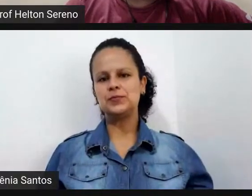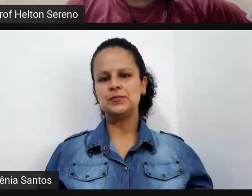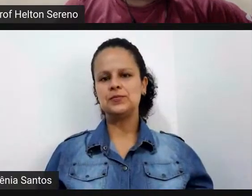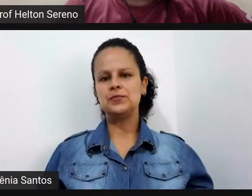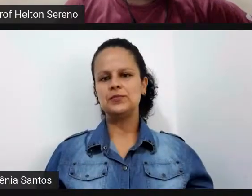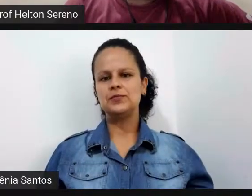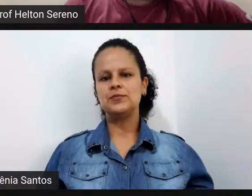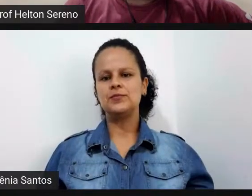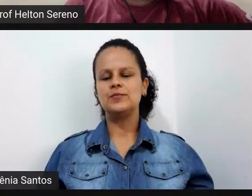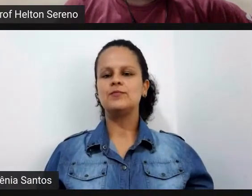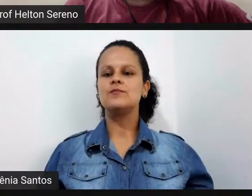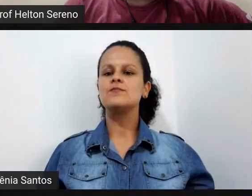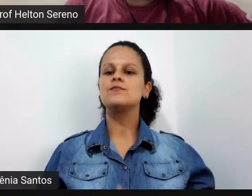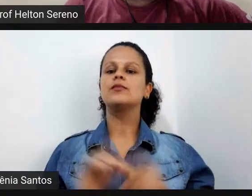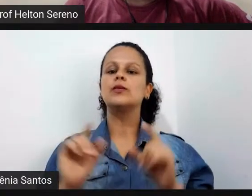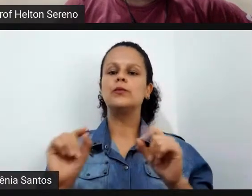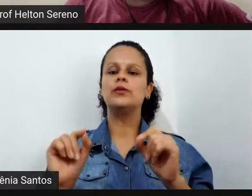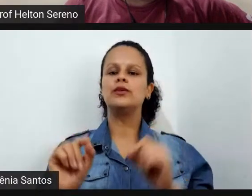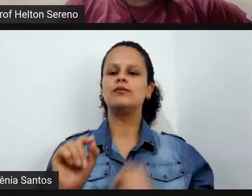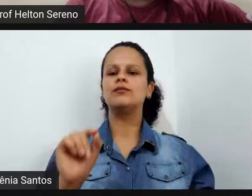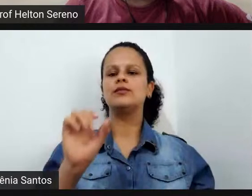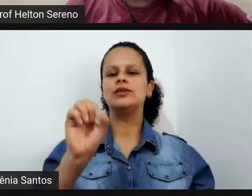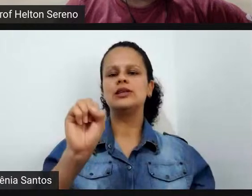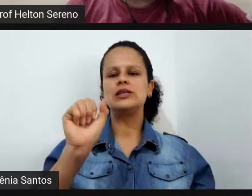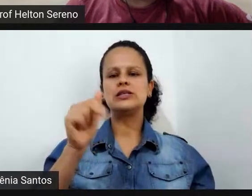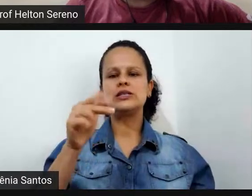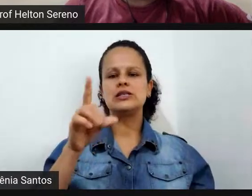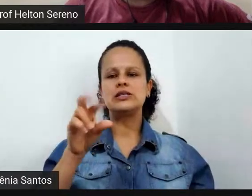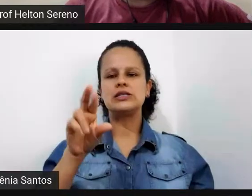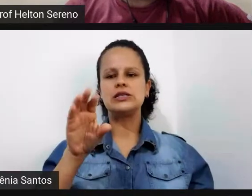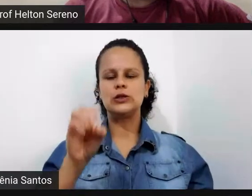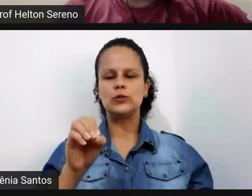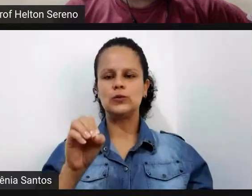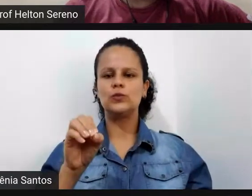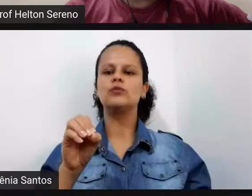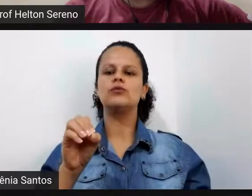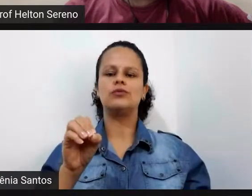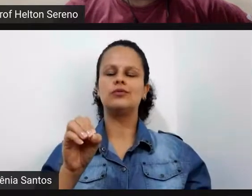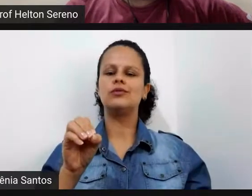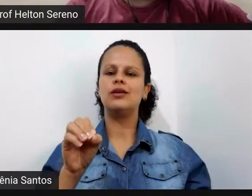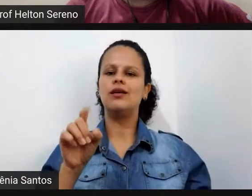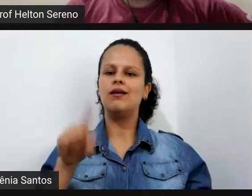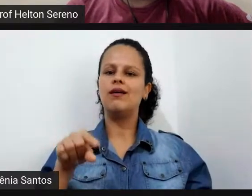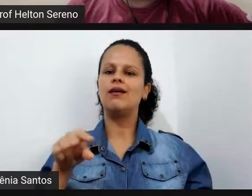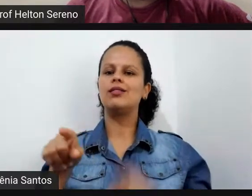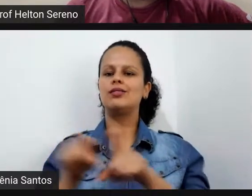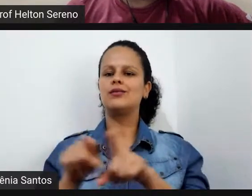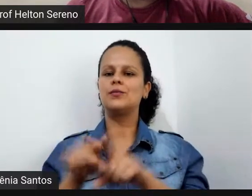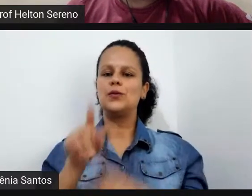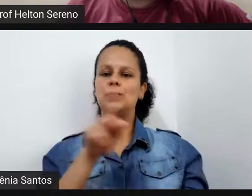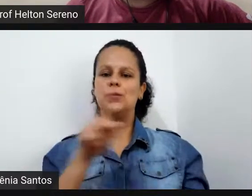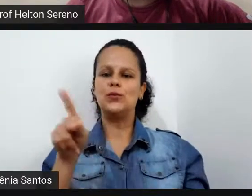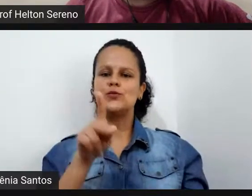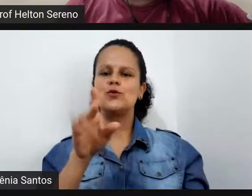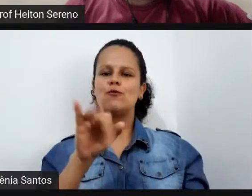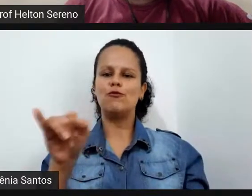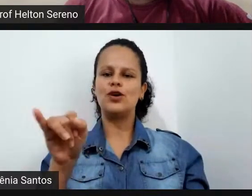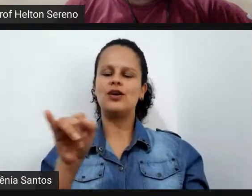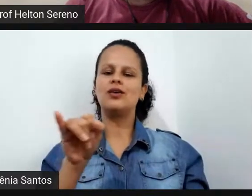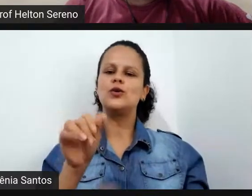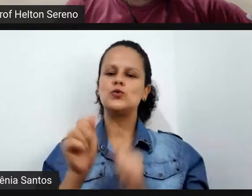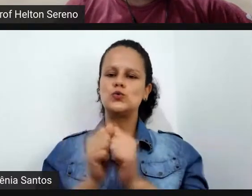o Sandro o Sandro Conde que inclusive é um dos professores que participaram com vocês